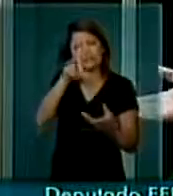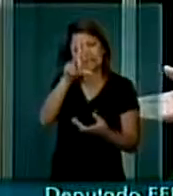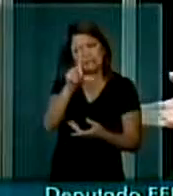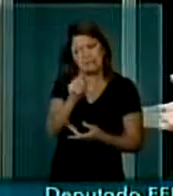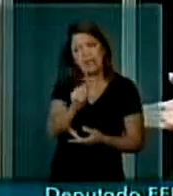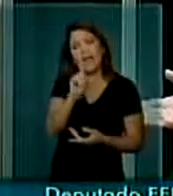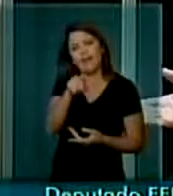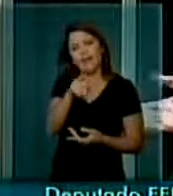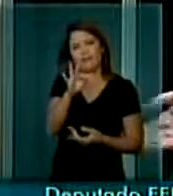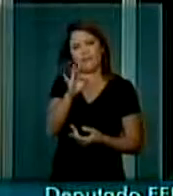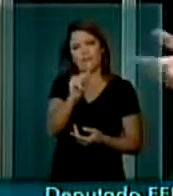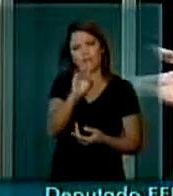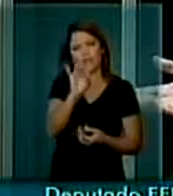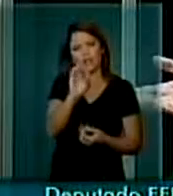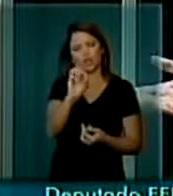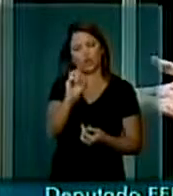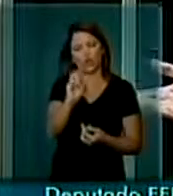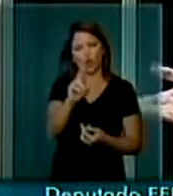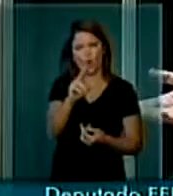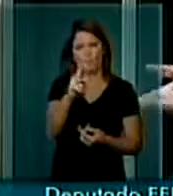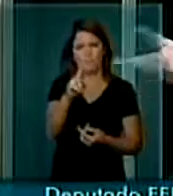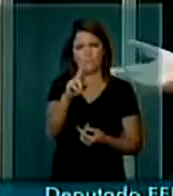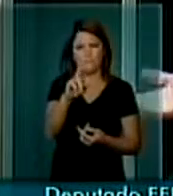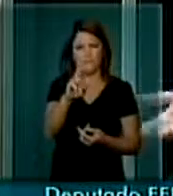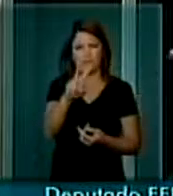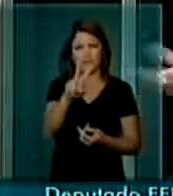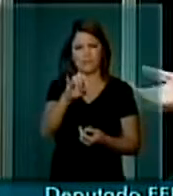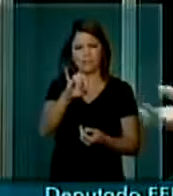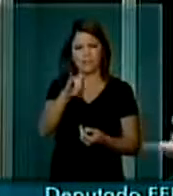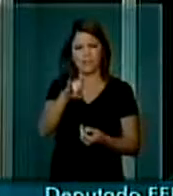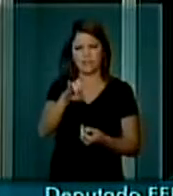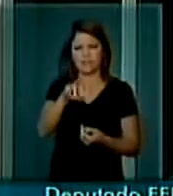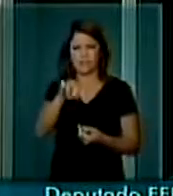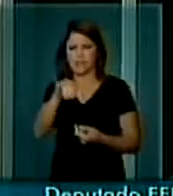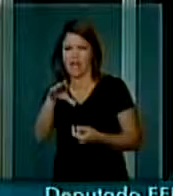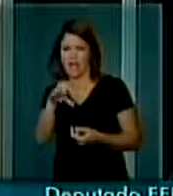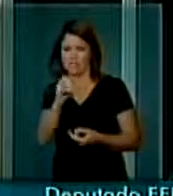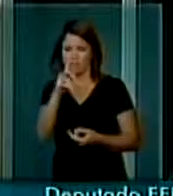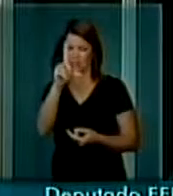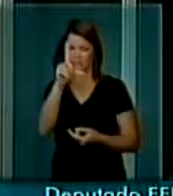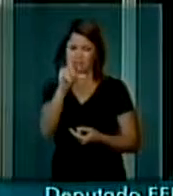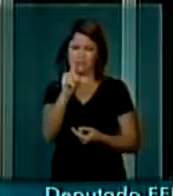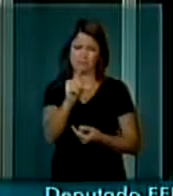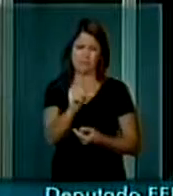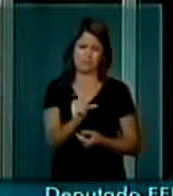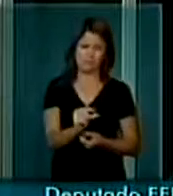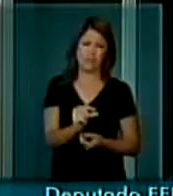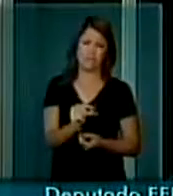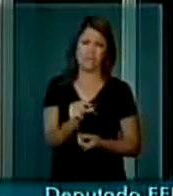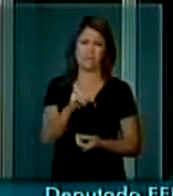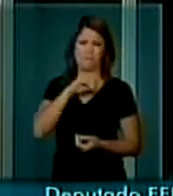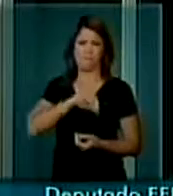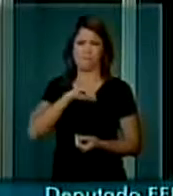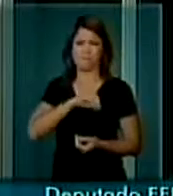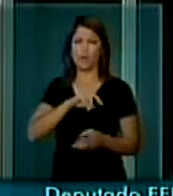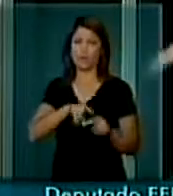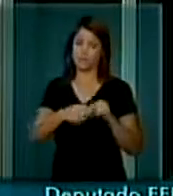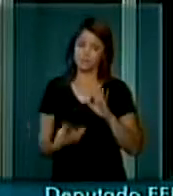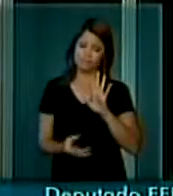previdenciário. O fator previdenciário achata o salário dos aposentados. Então, eu apresentei uma emenda